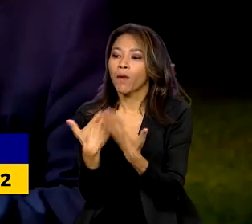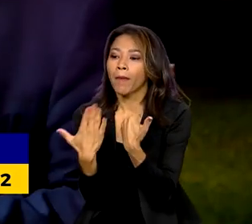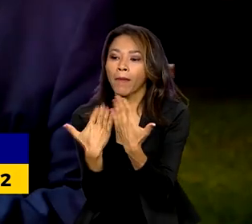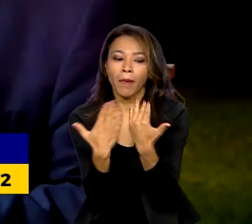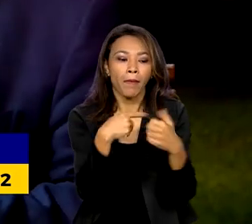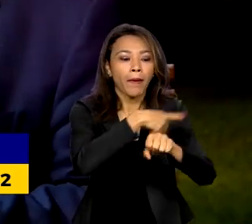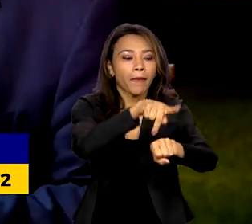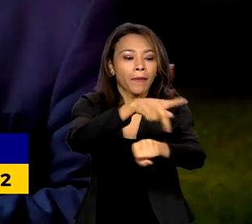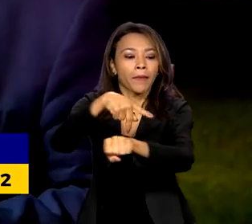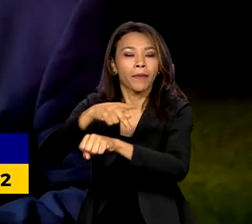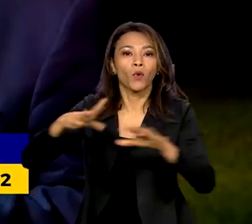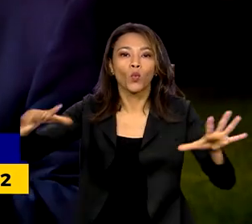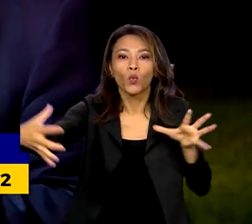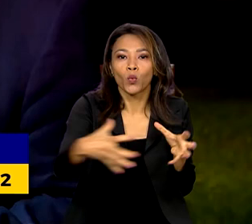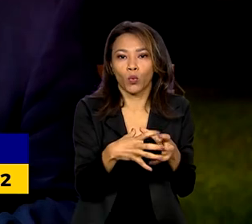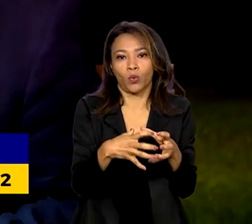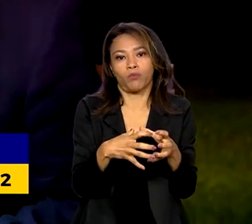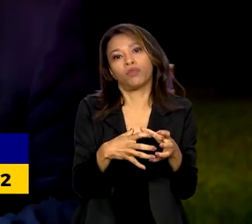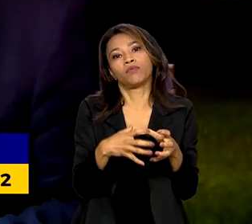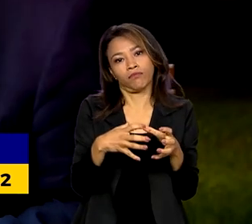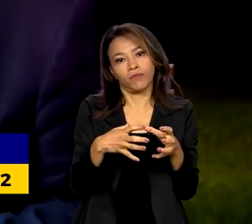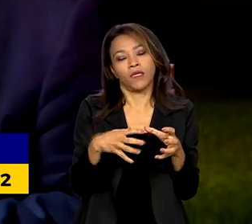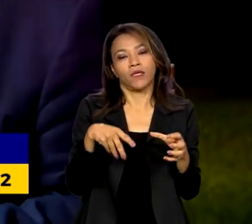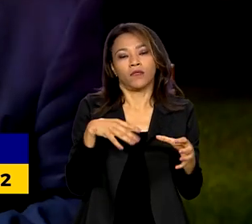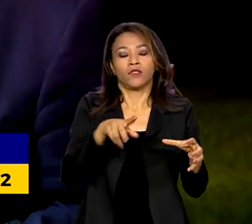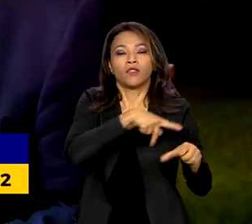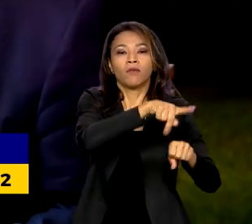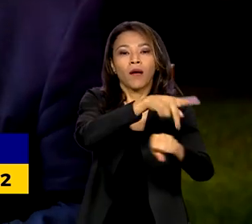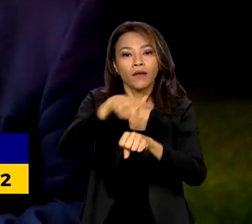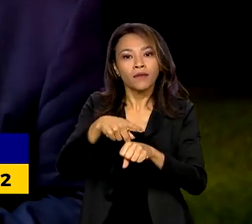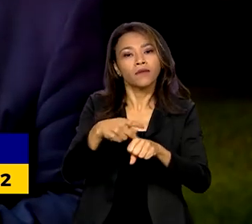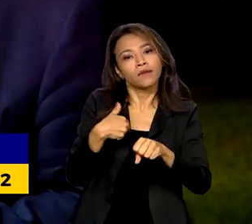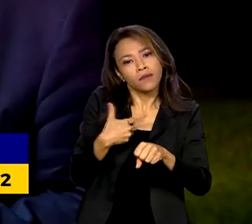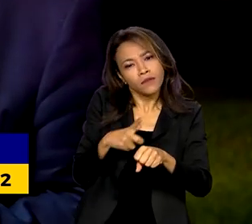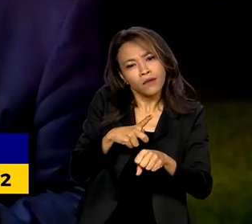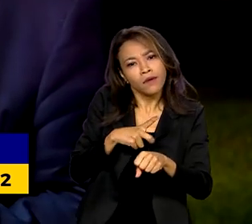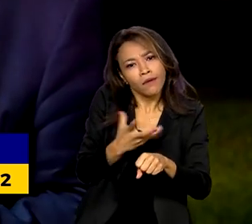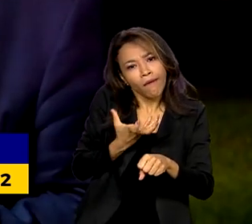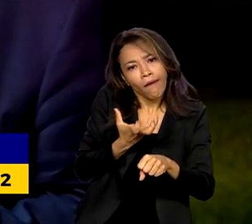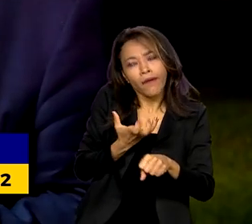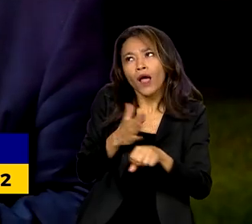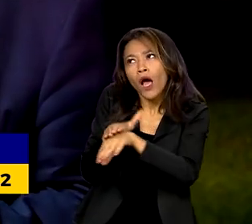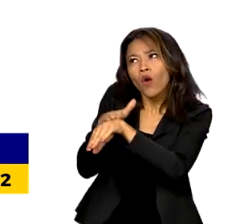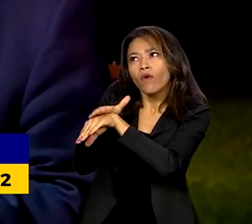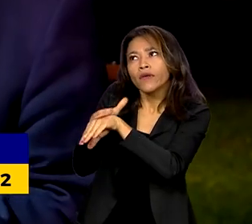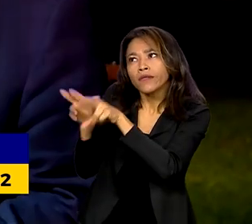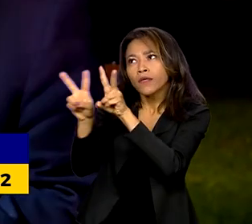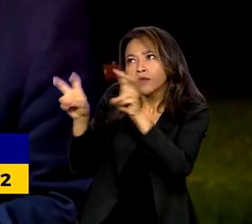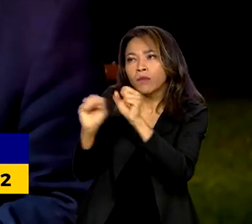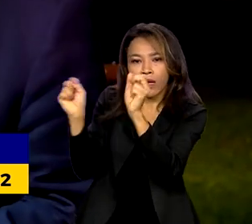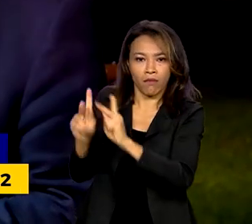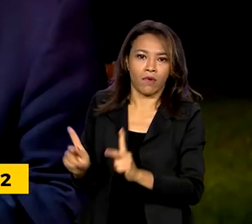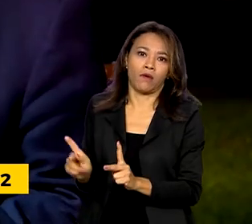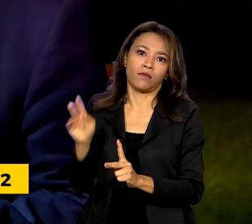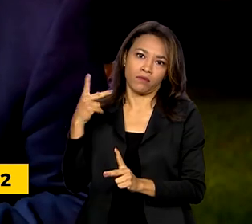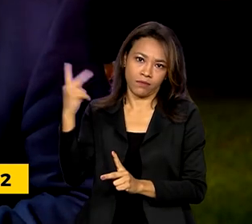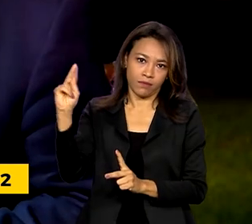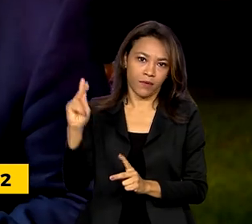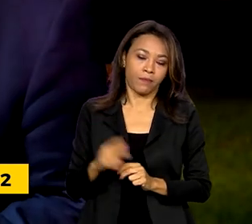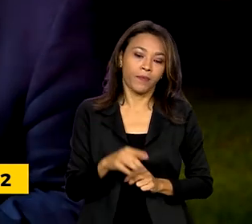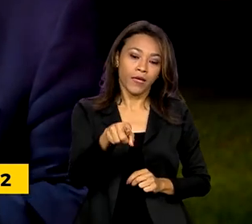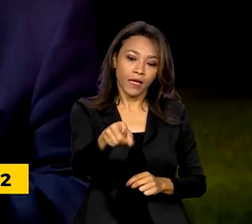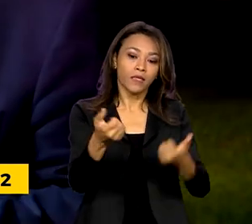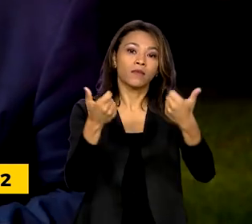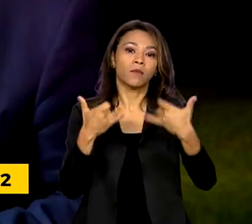de arregimentar um grupo de países ou se unir a um grupo de países que estejam dispostos a conversar sobre a paz. O presidente só reiterou o que ele tem